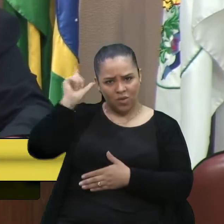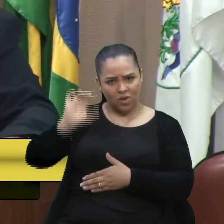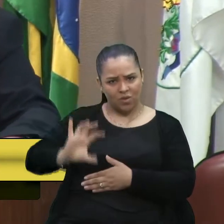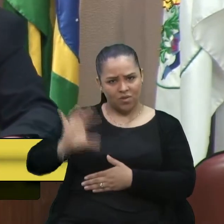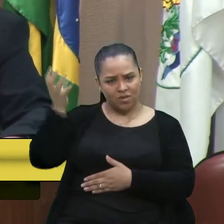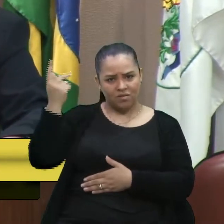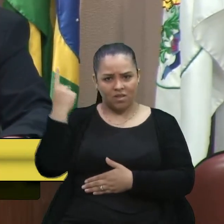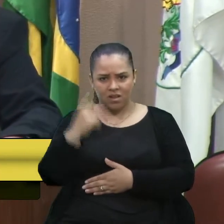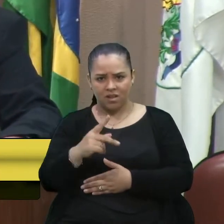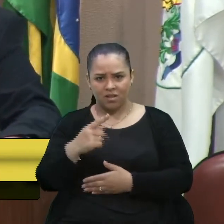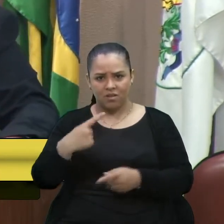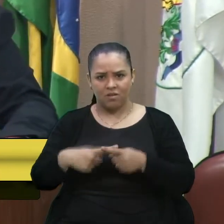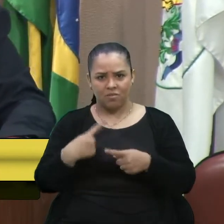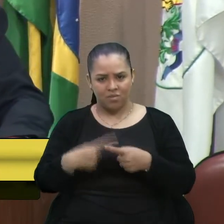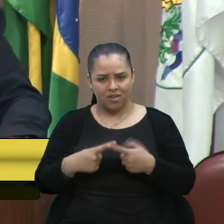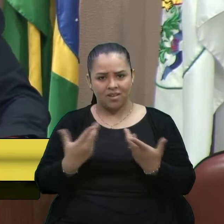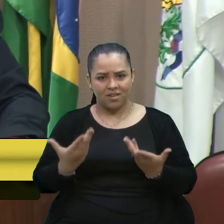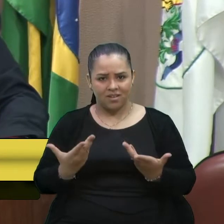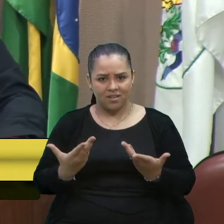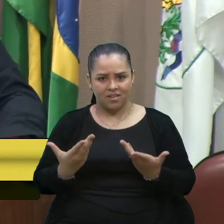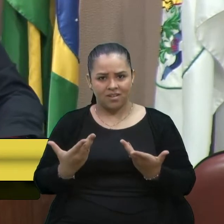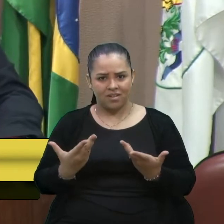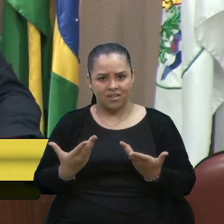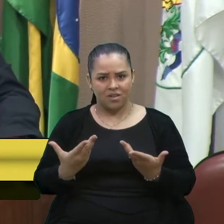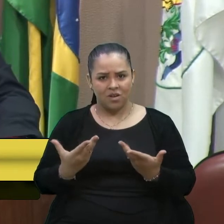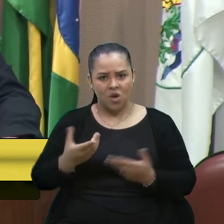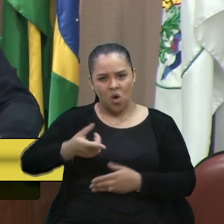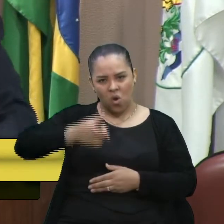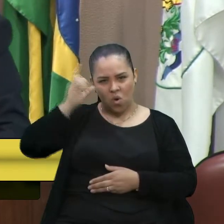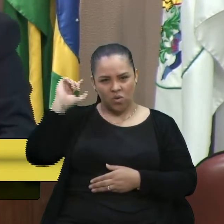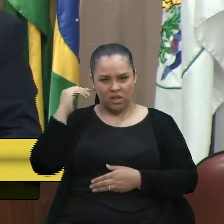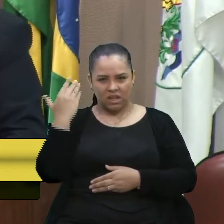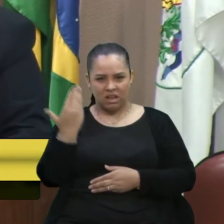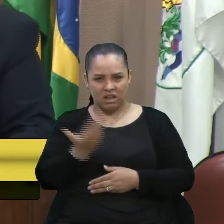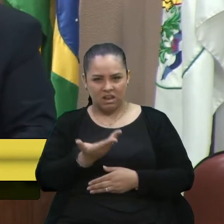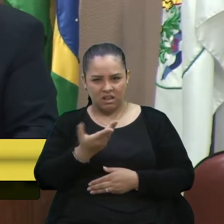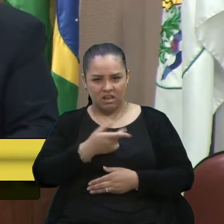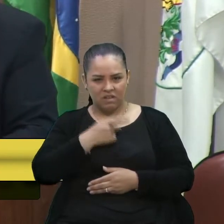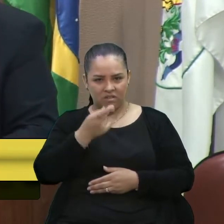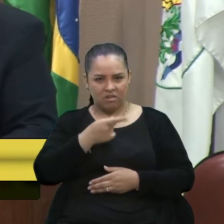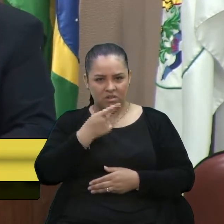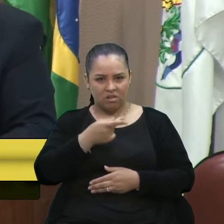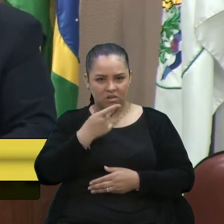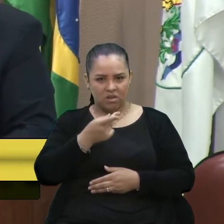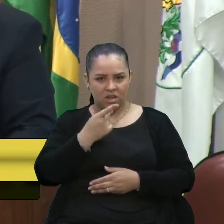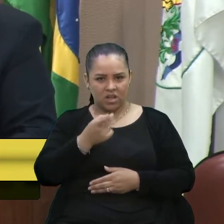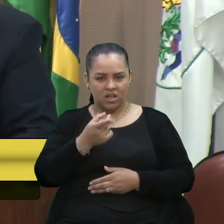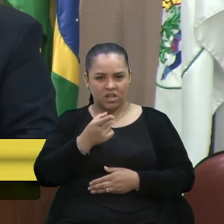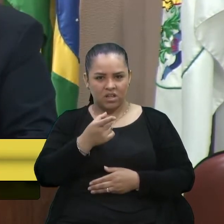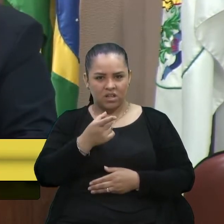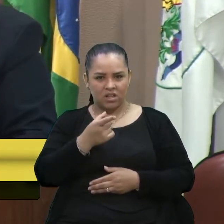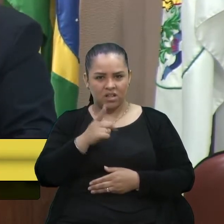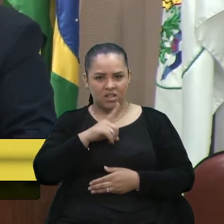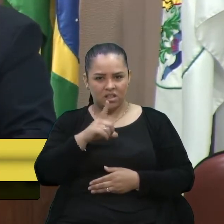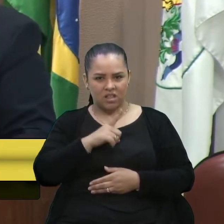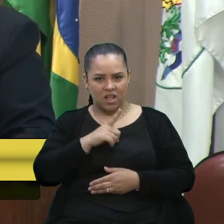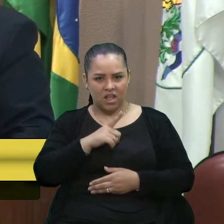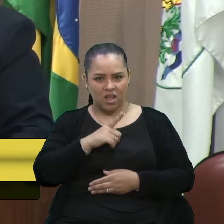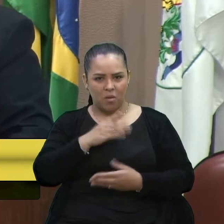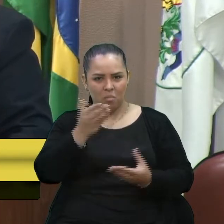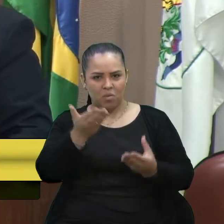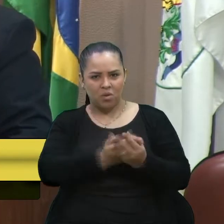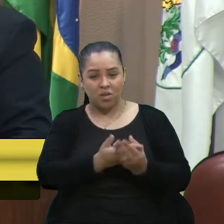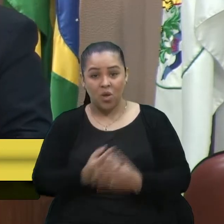Porque foi derrubada a ação que eu disse ontem, ele foi desembargador ontem, derrubou a ação. Uma das